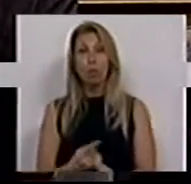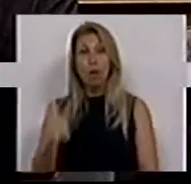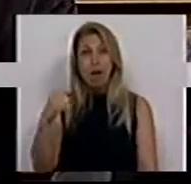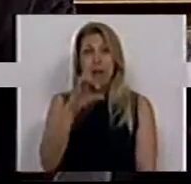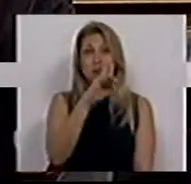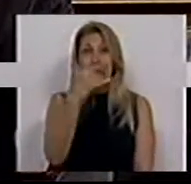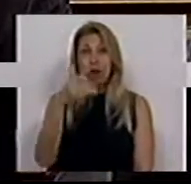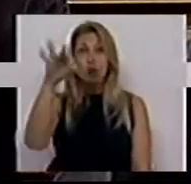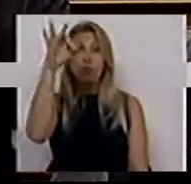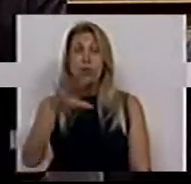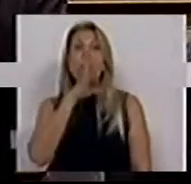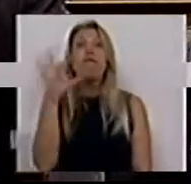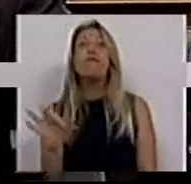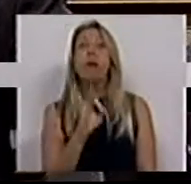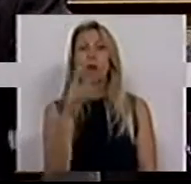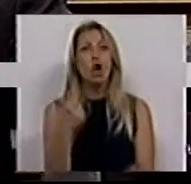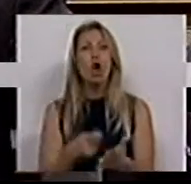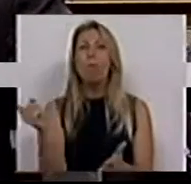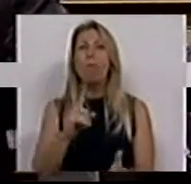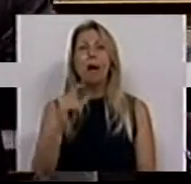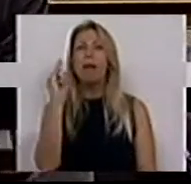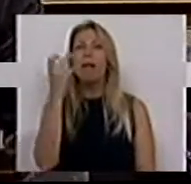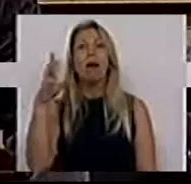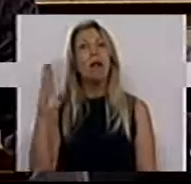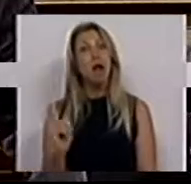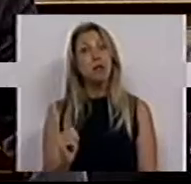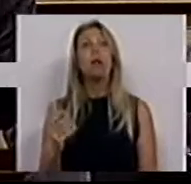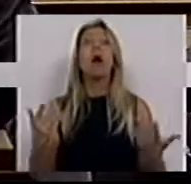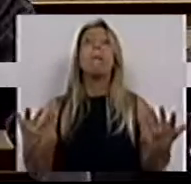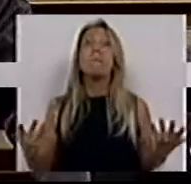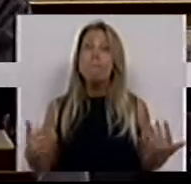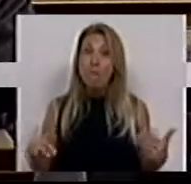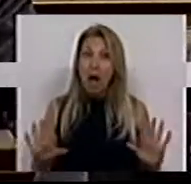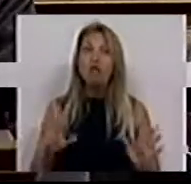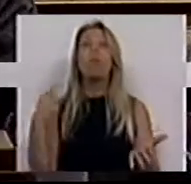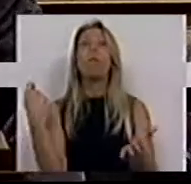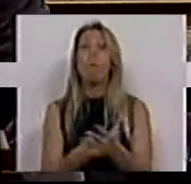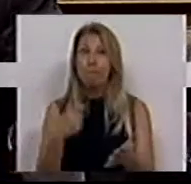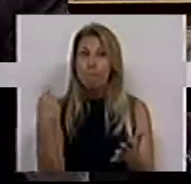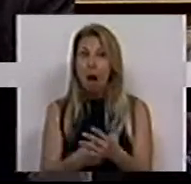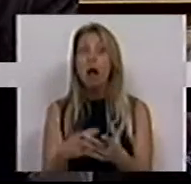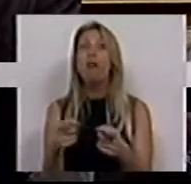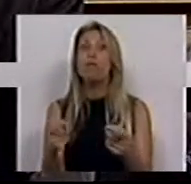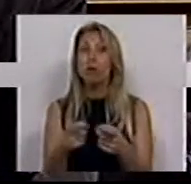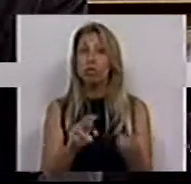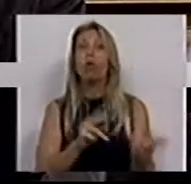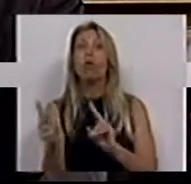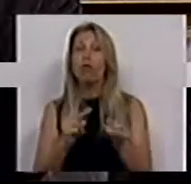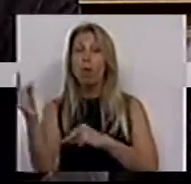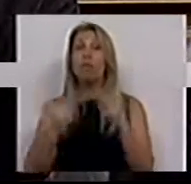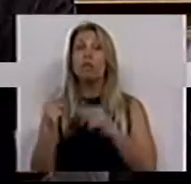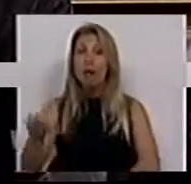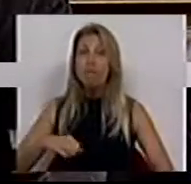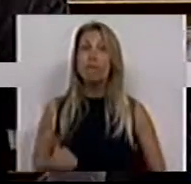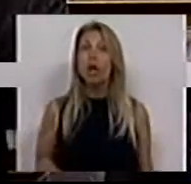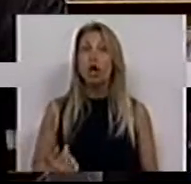das famílias que não pagam IRS, mas que vão pagar a fatura desta reforma da Fiscalidade Verde. Porque vão